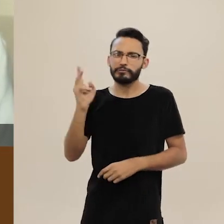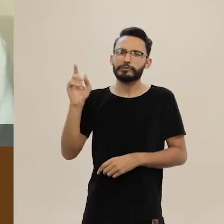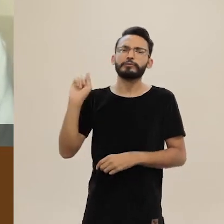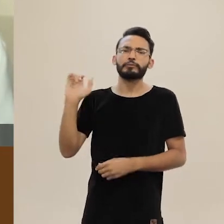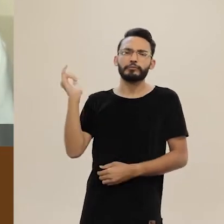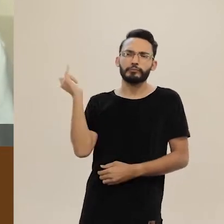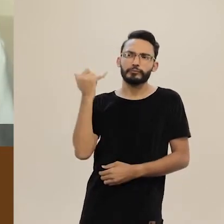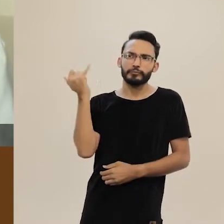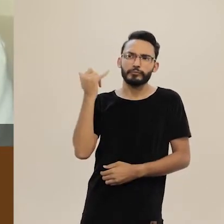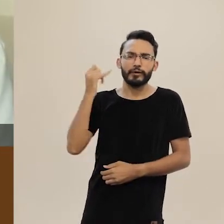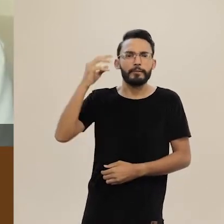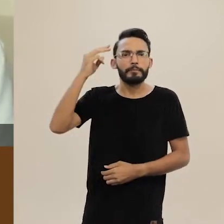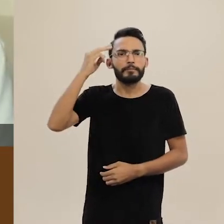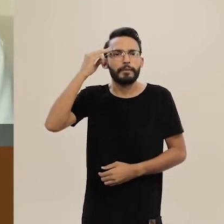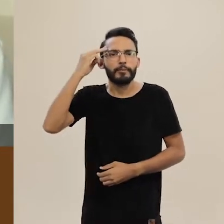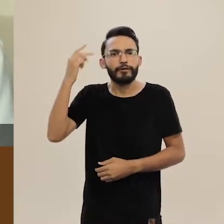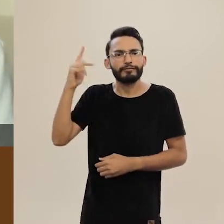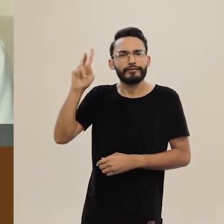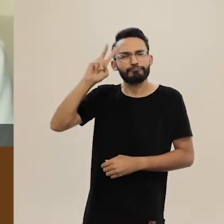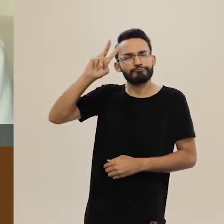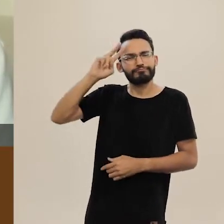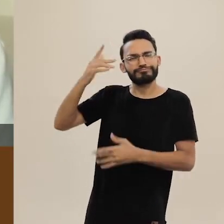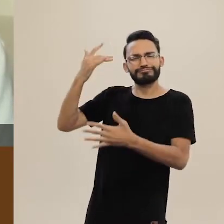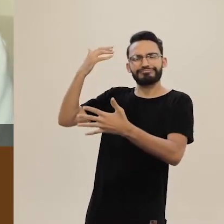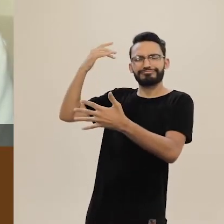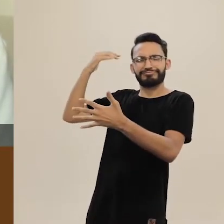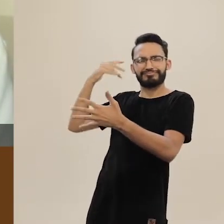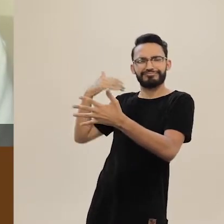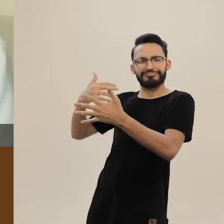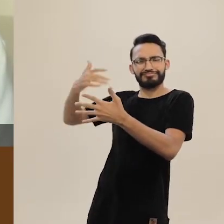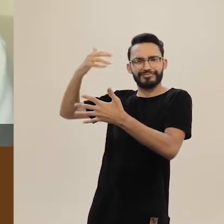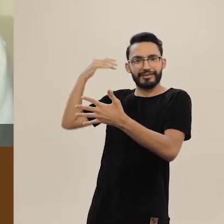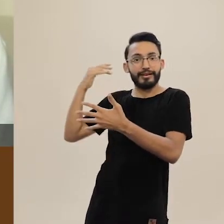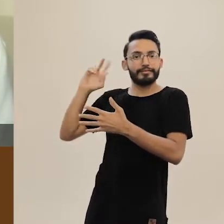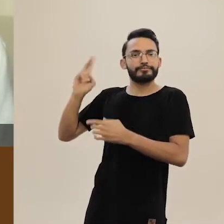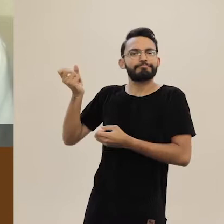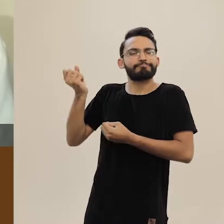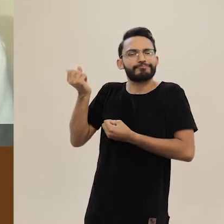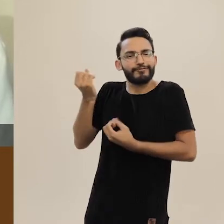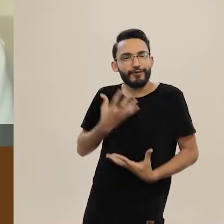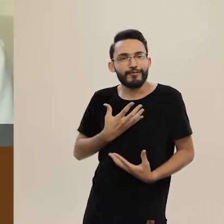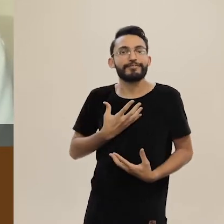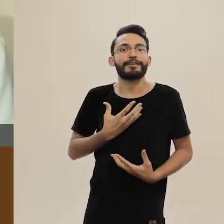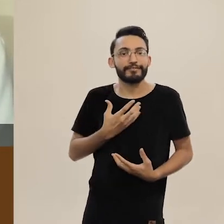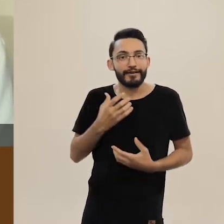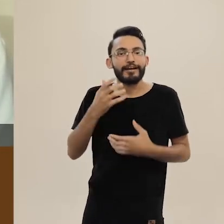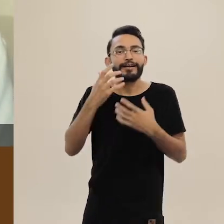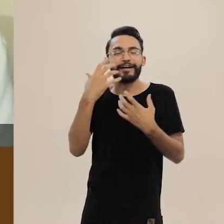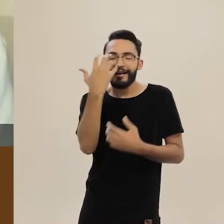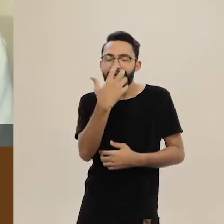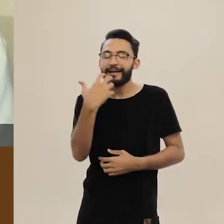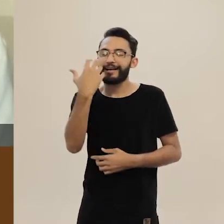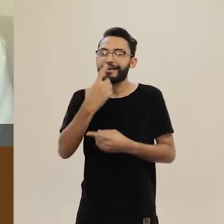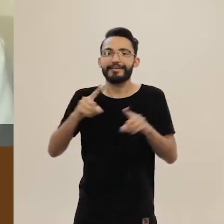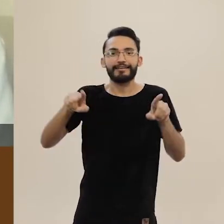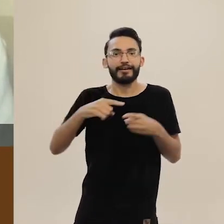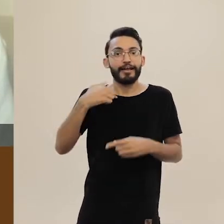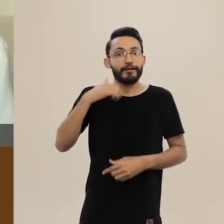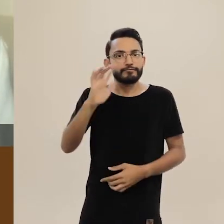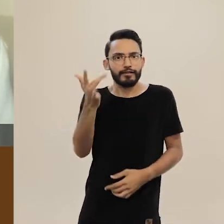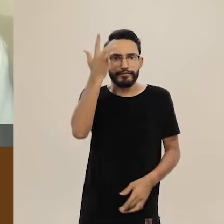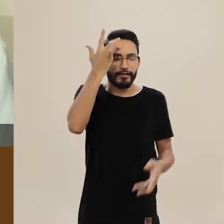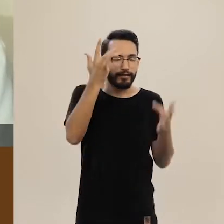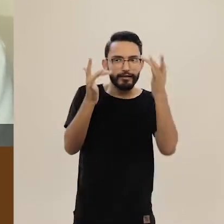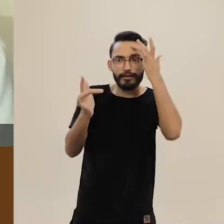me contava muitas de suas memórias quando eu era criança. Ela também cantava bastante e eu acabei decorando